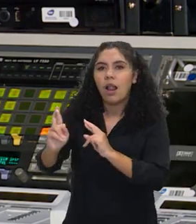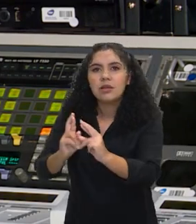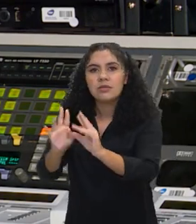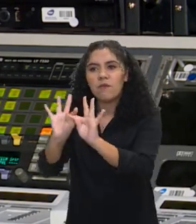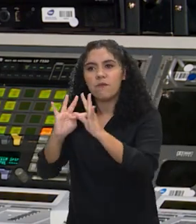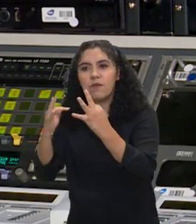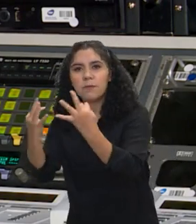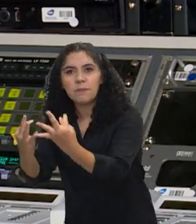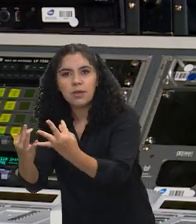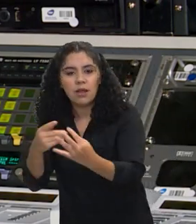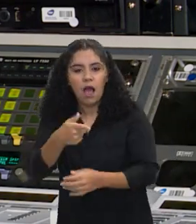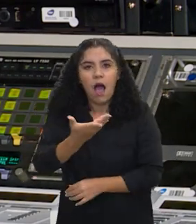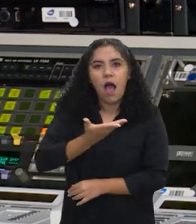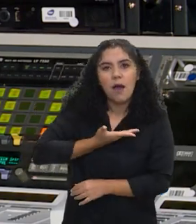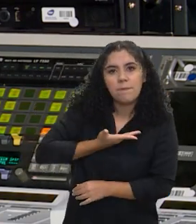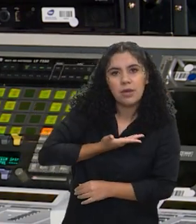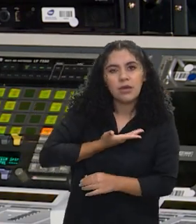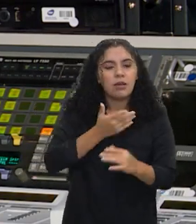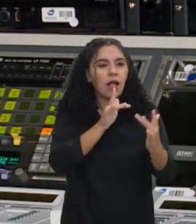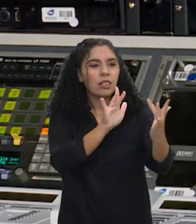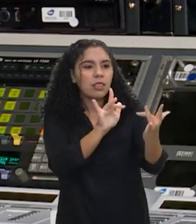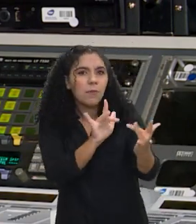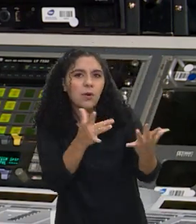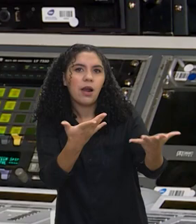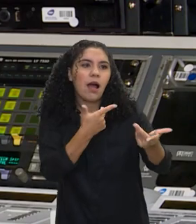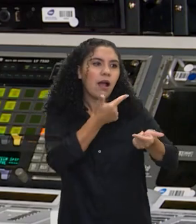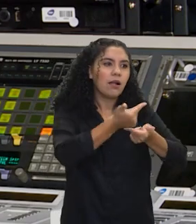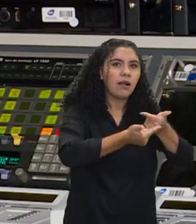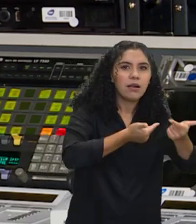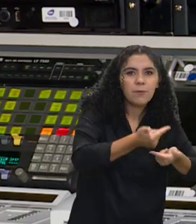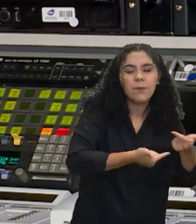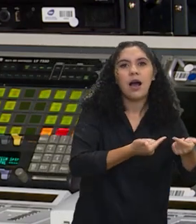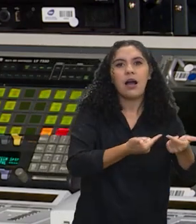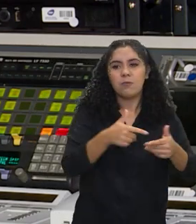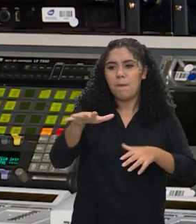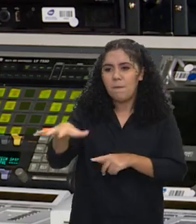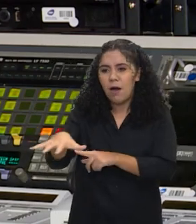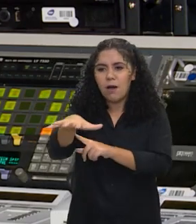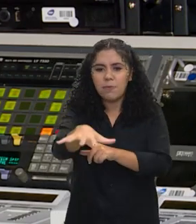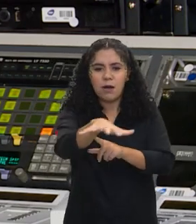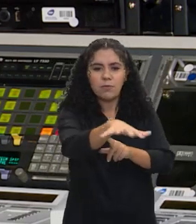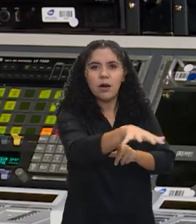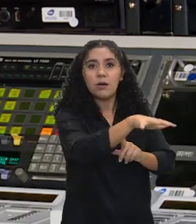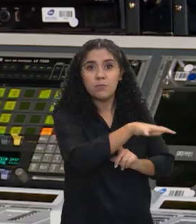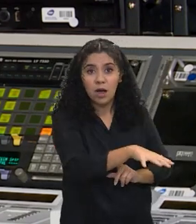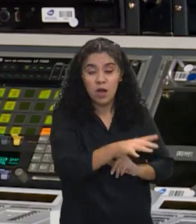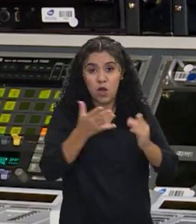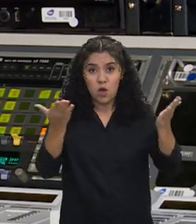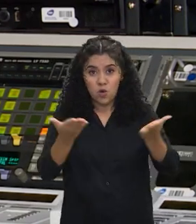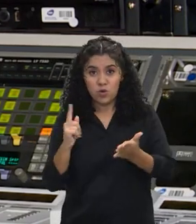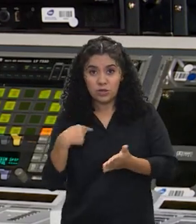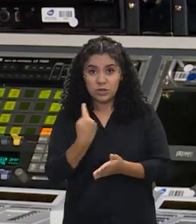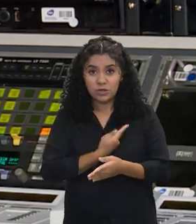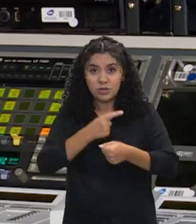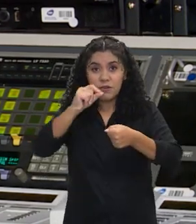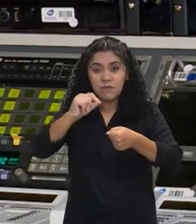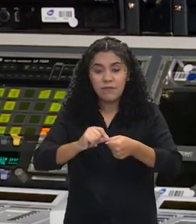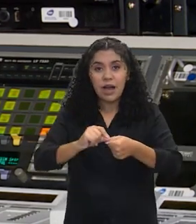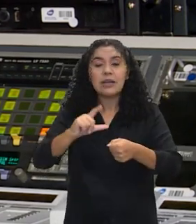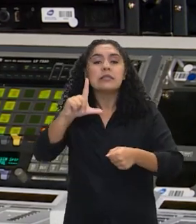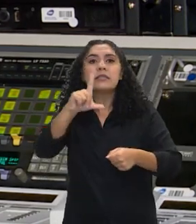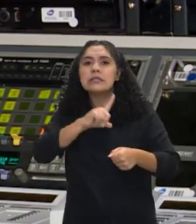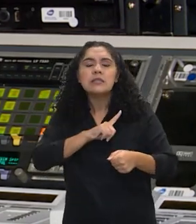família, com os nossos amigos, de namorar, de trabalhar. Então, tudo o que a gente faz hoje tem um componente